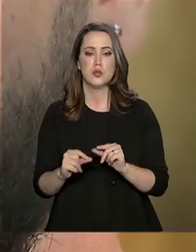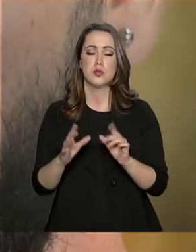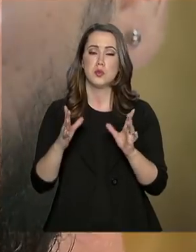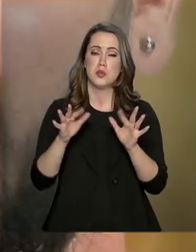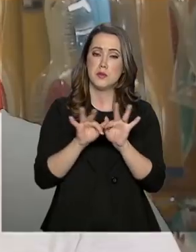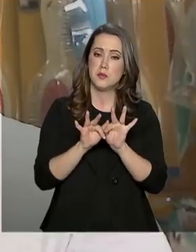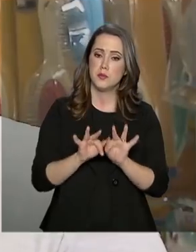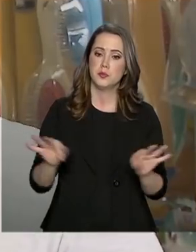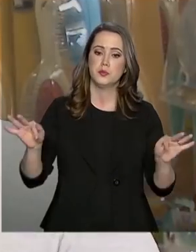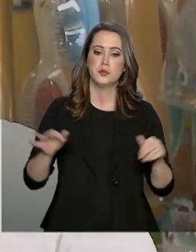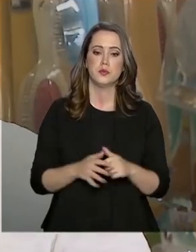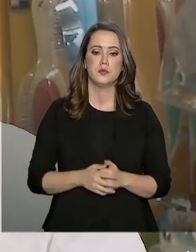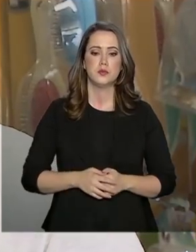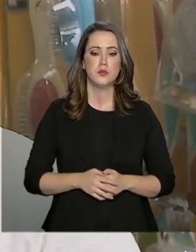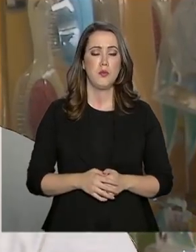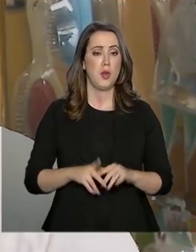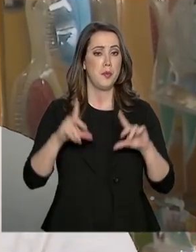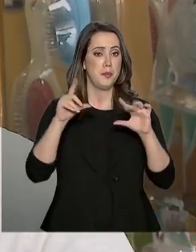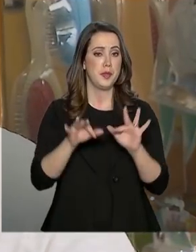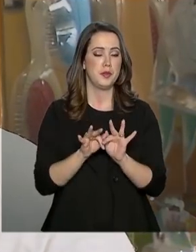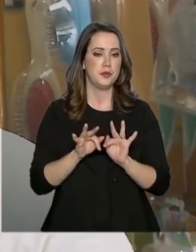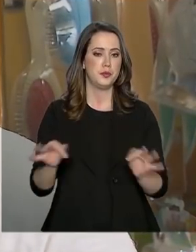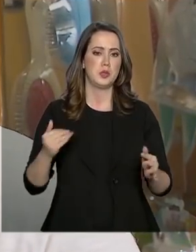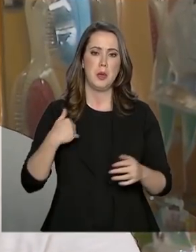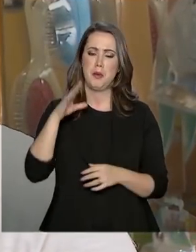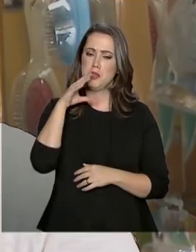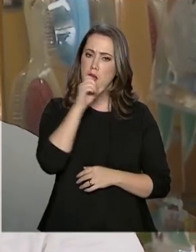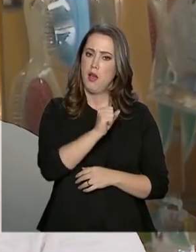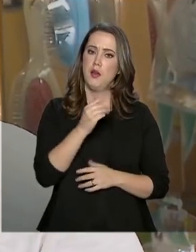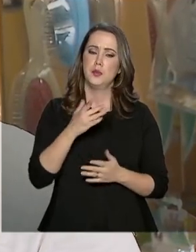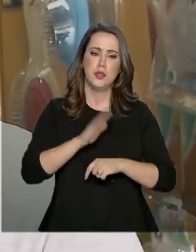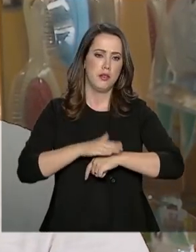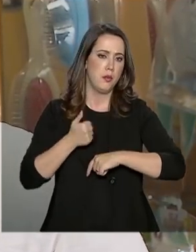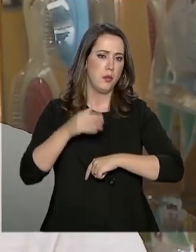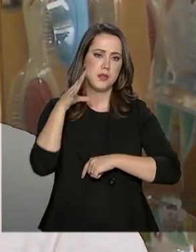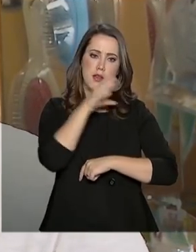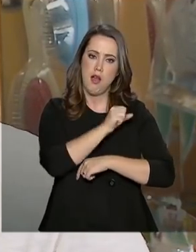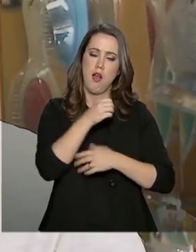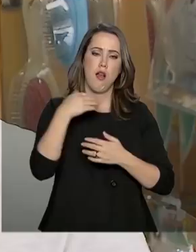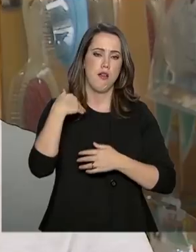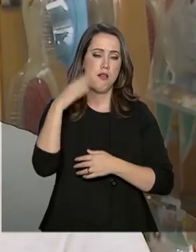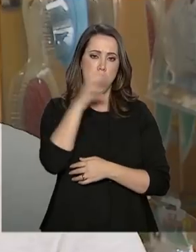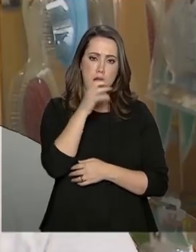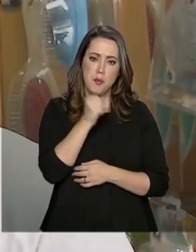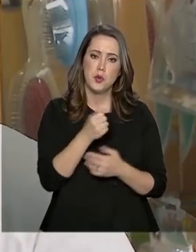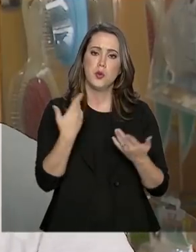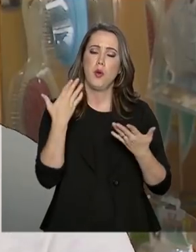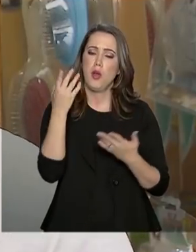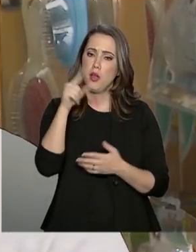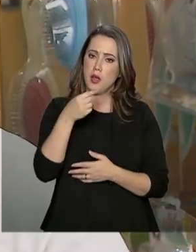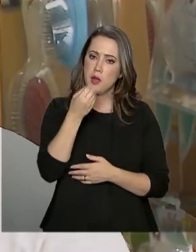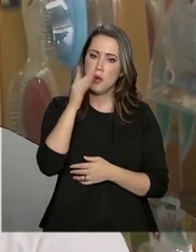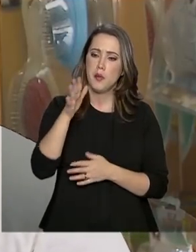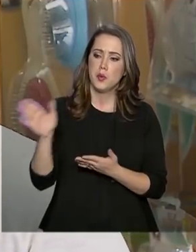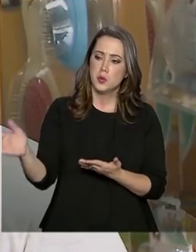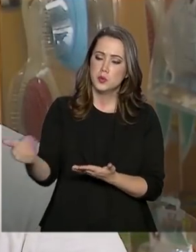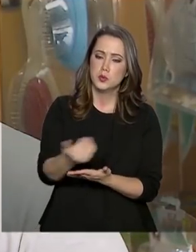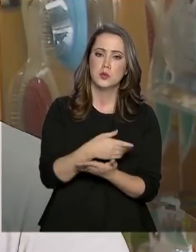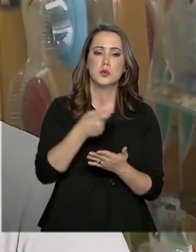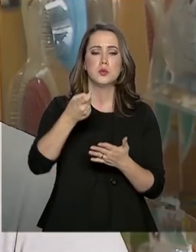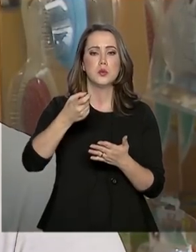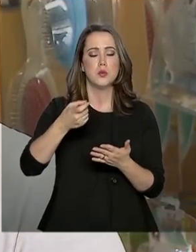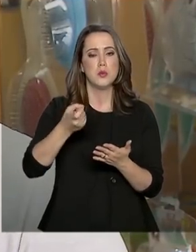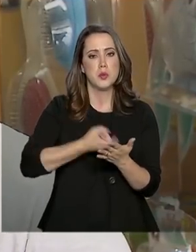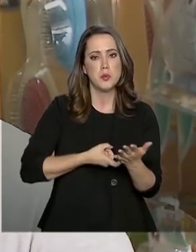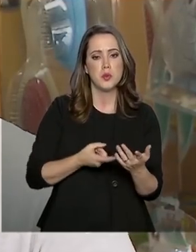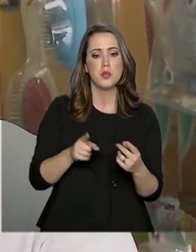burocracia. Quanto menor a burocracia, quanto mais rápido, é ganho de tempo. E assim, é bom para todo mundo, para arrecadação de imposto,